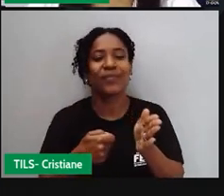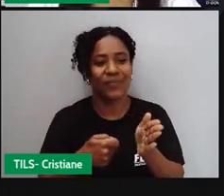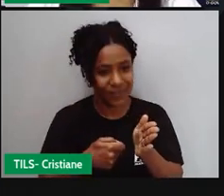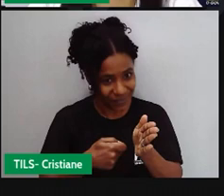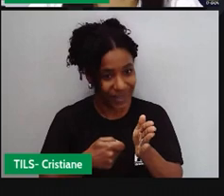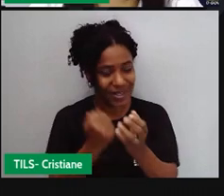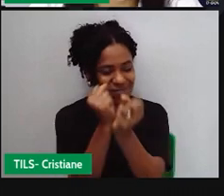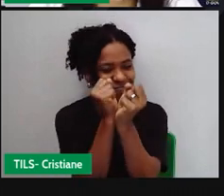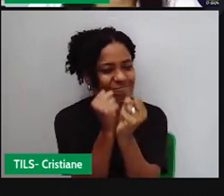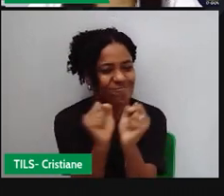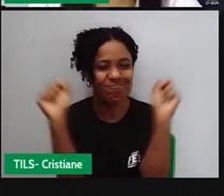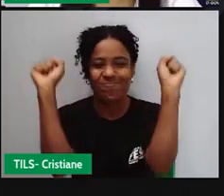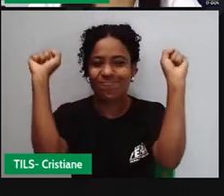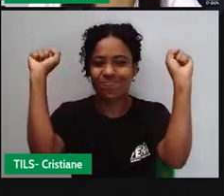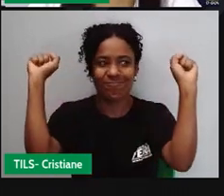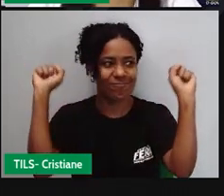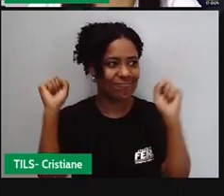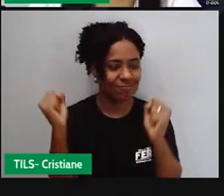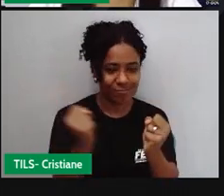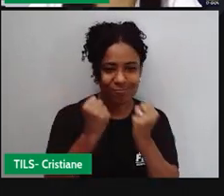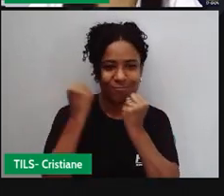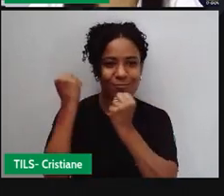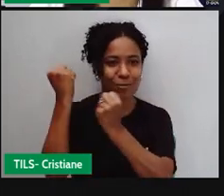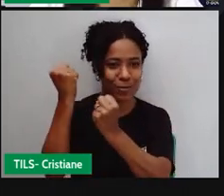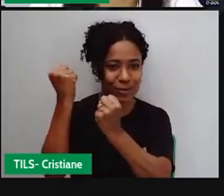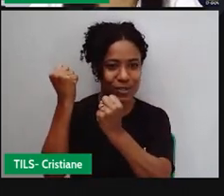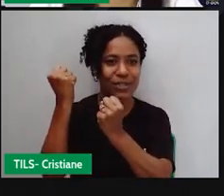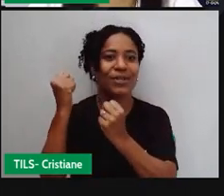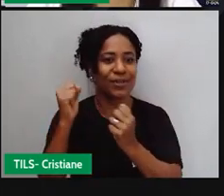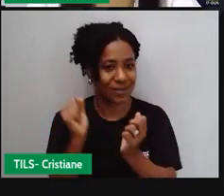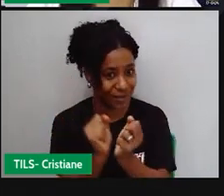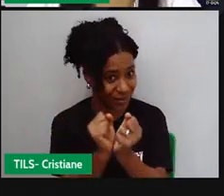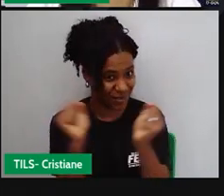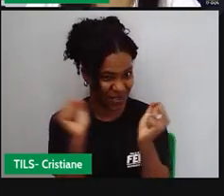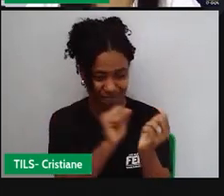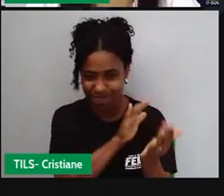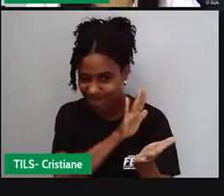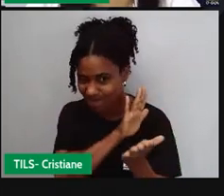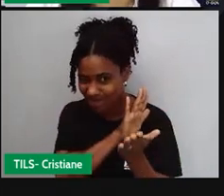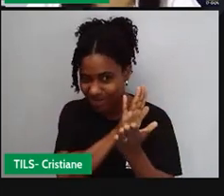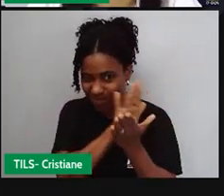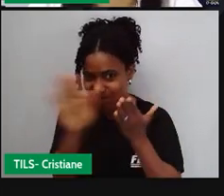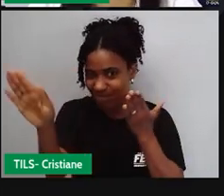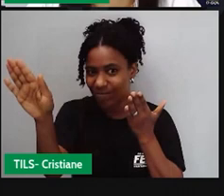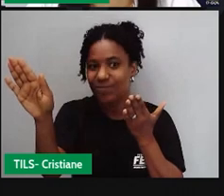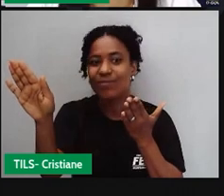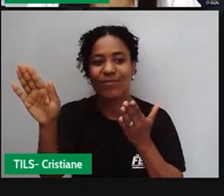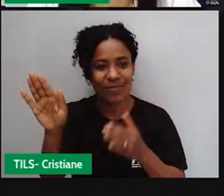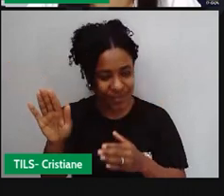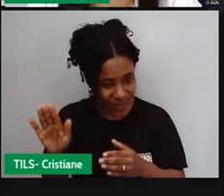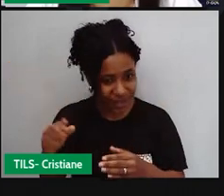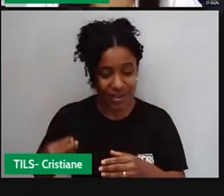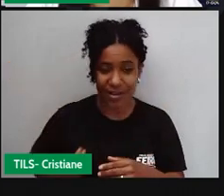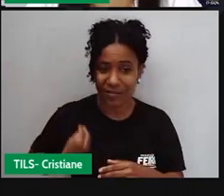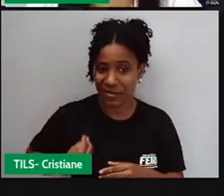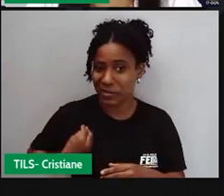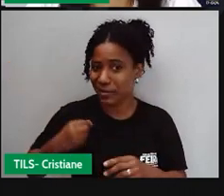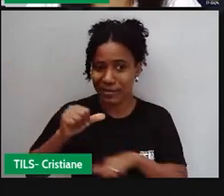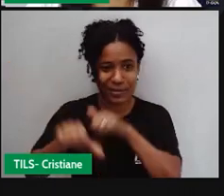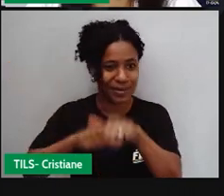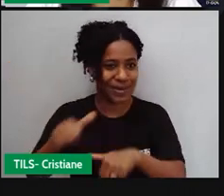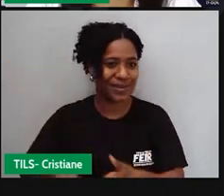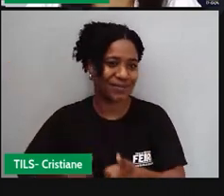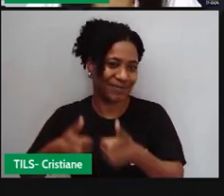liberdade, né, de se fazer liberto e fugir de uma situação ruim de vida. e a